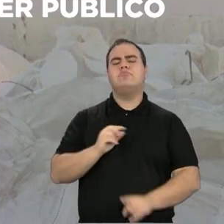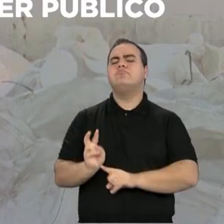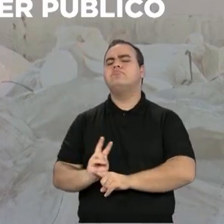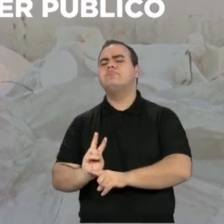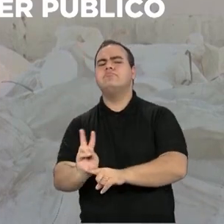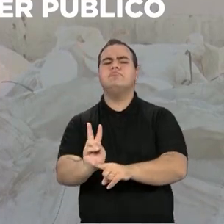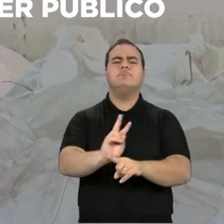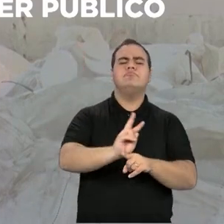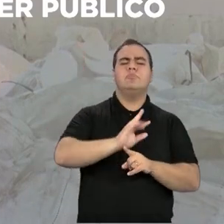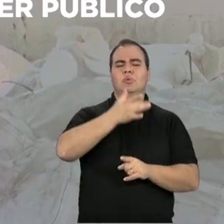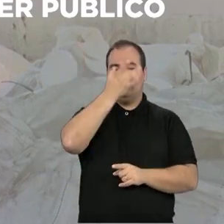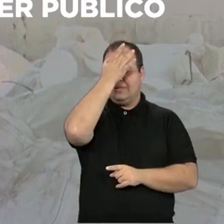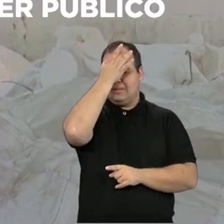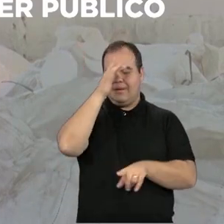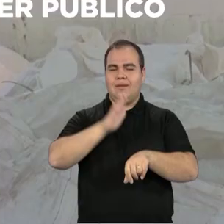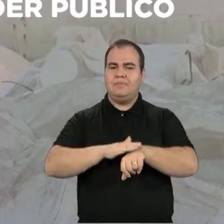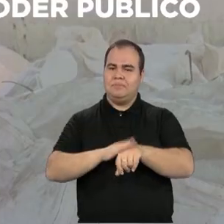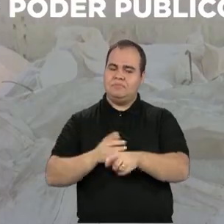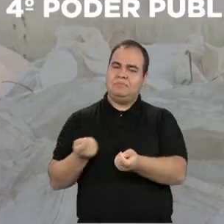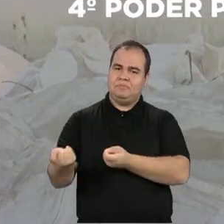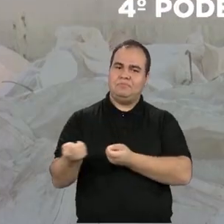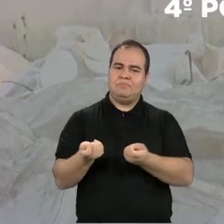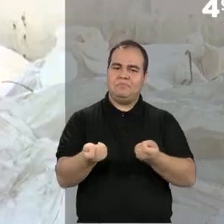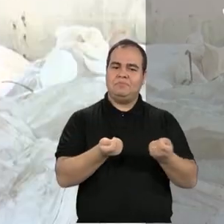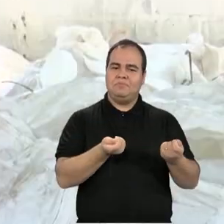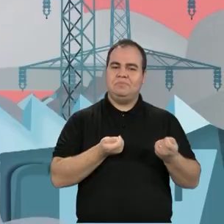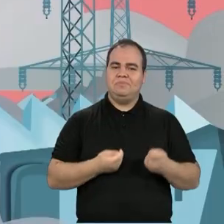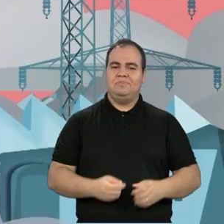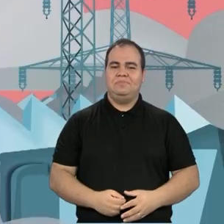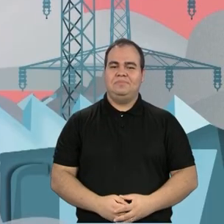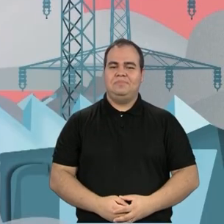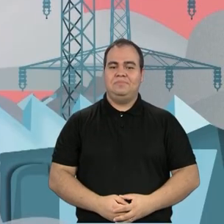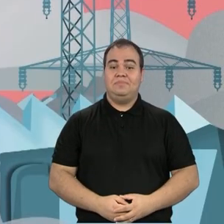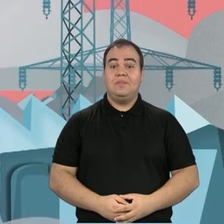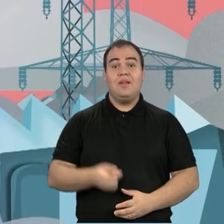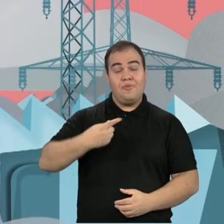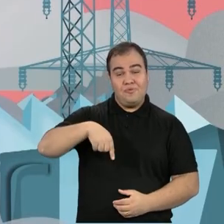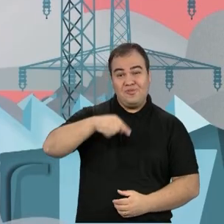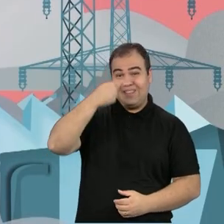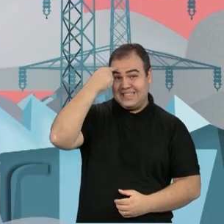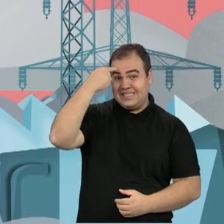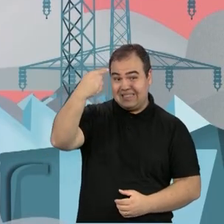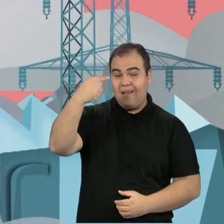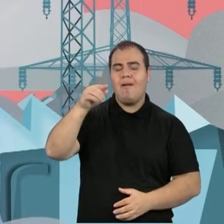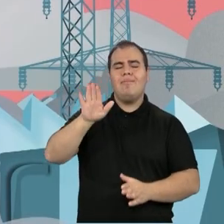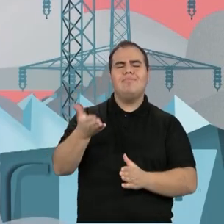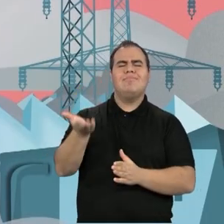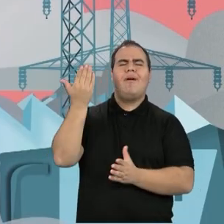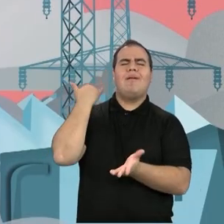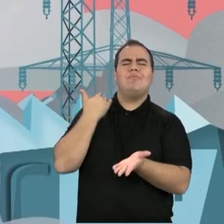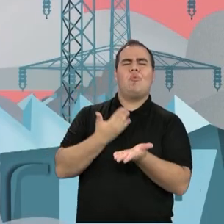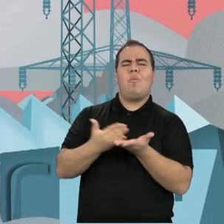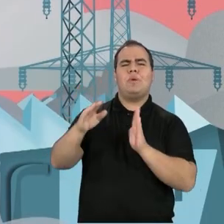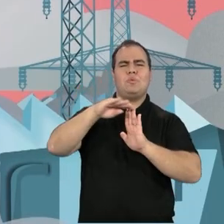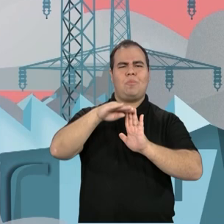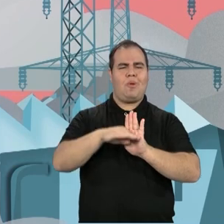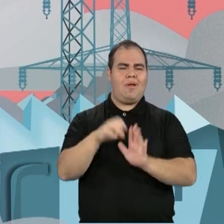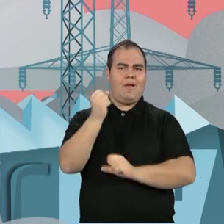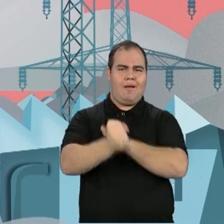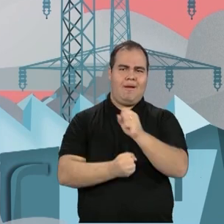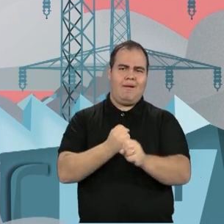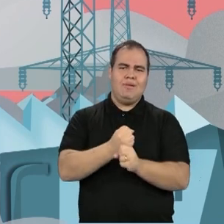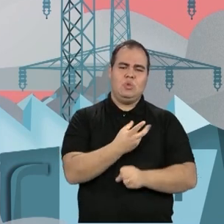conscientizar e fazer o controle de todo esse sistema de devolução. Para se ter uma ideia, desde o início do programa, em 2002